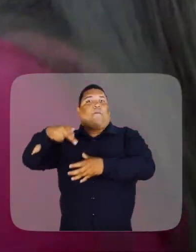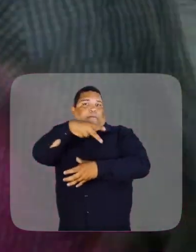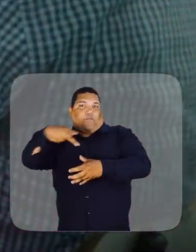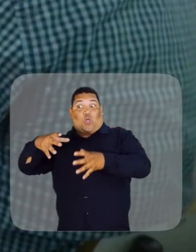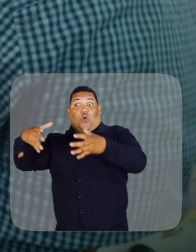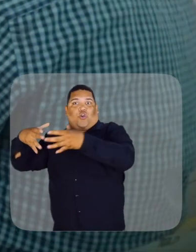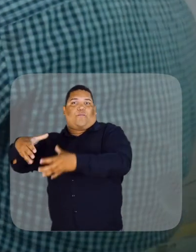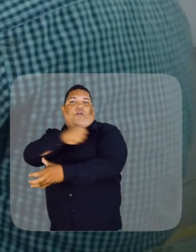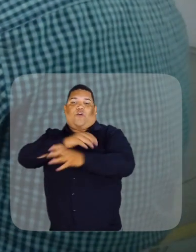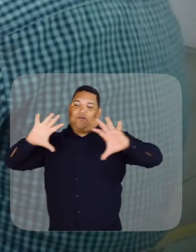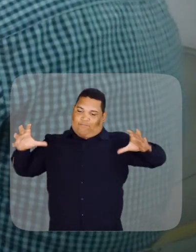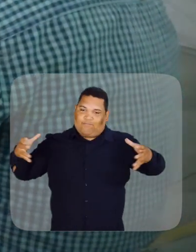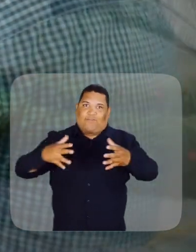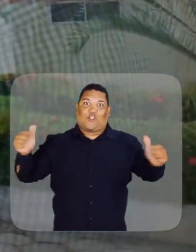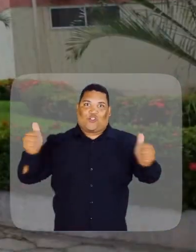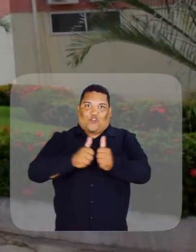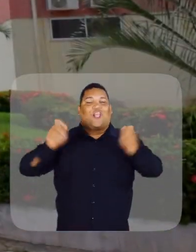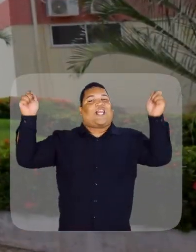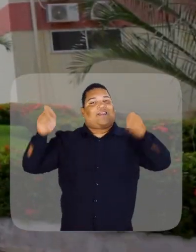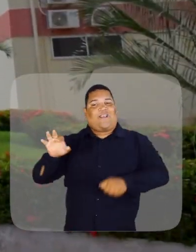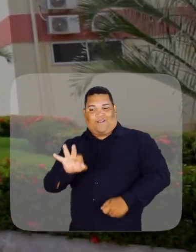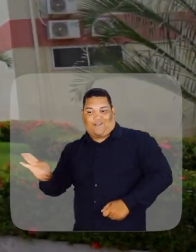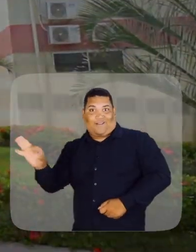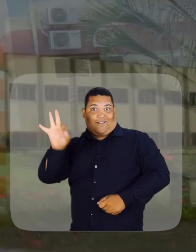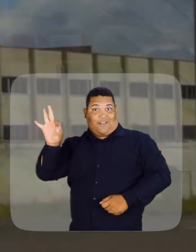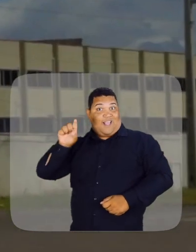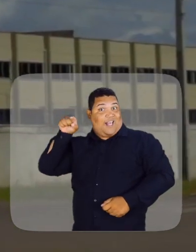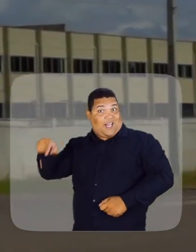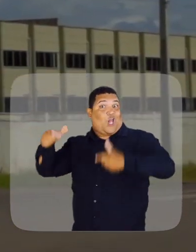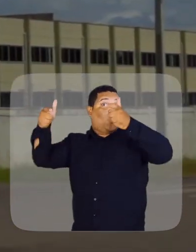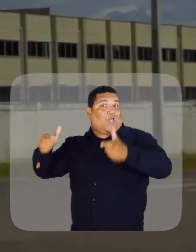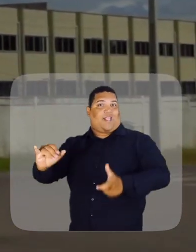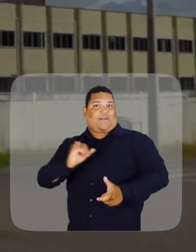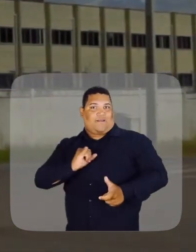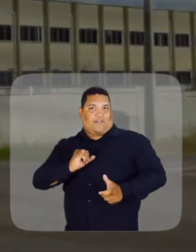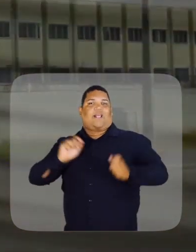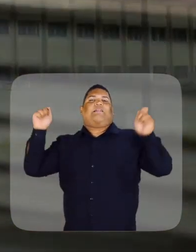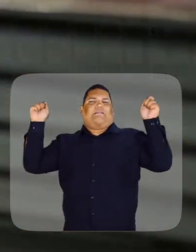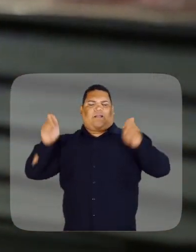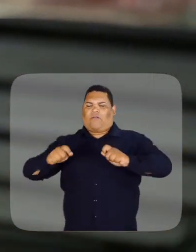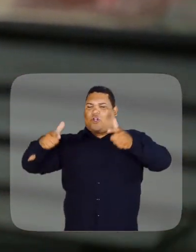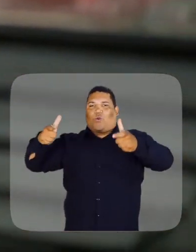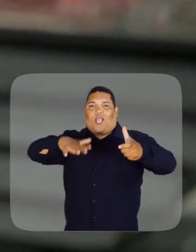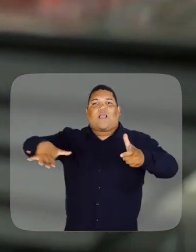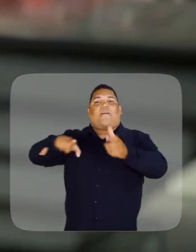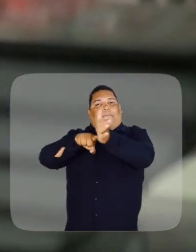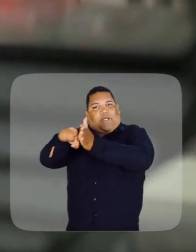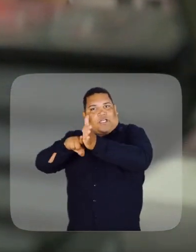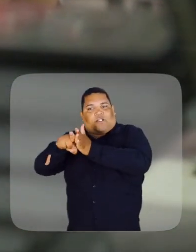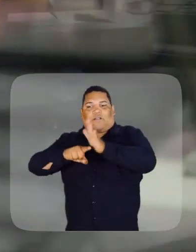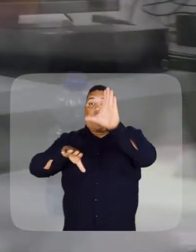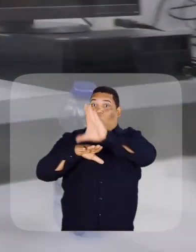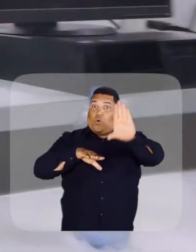técnicos, professores e alunos fazem da Universidade Federal do Maranhão, em Imperatriz, um espaço que